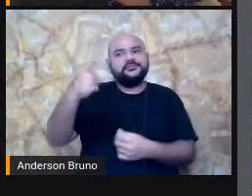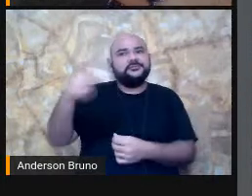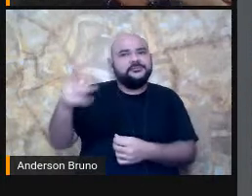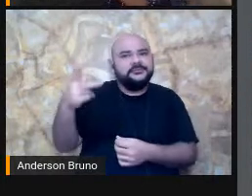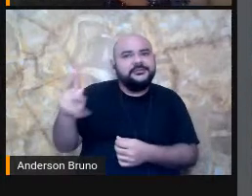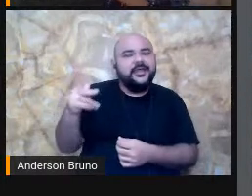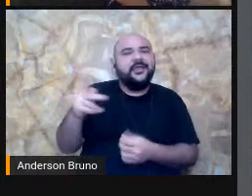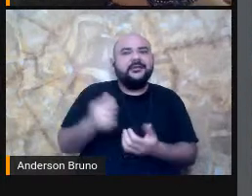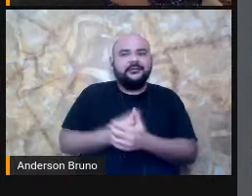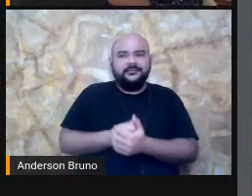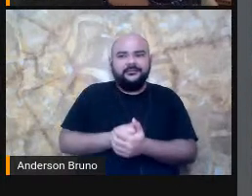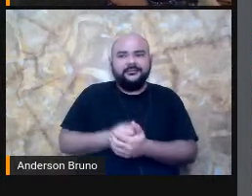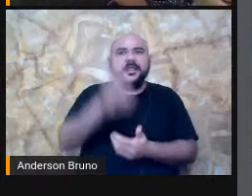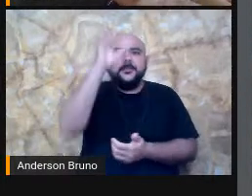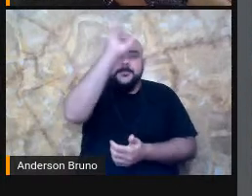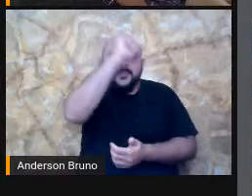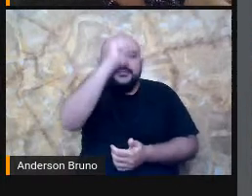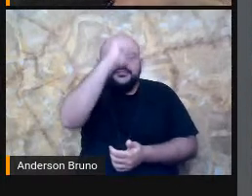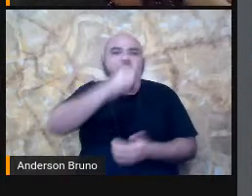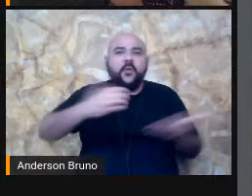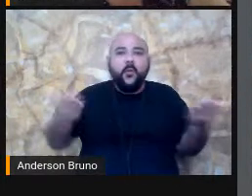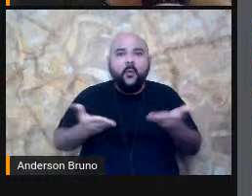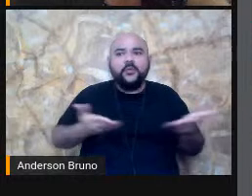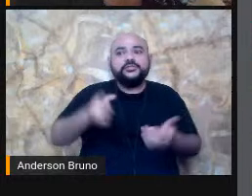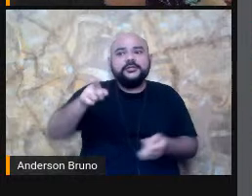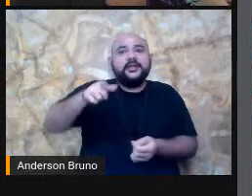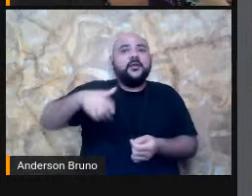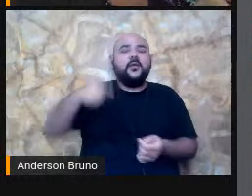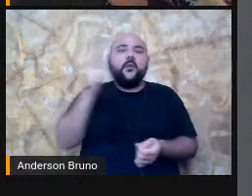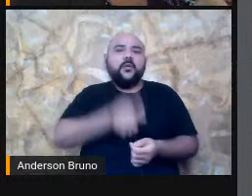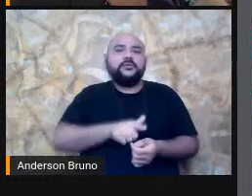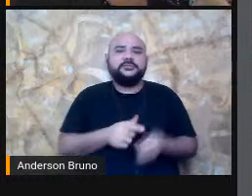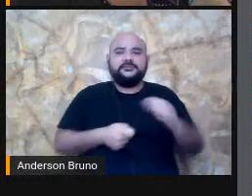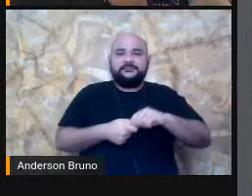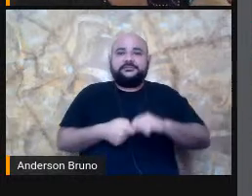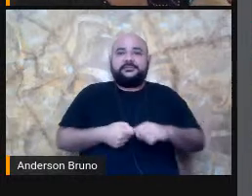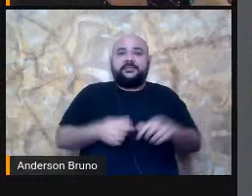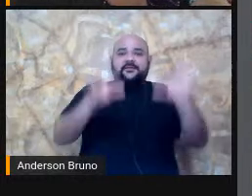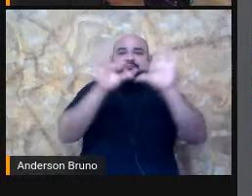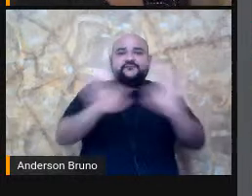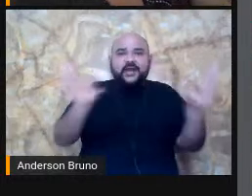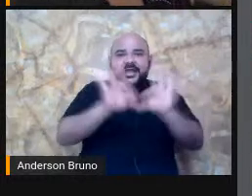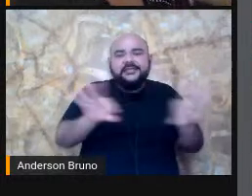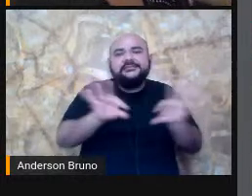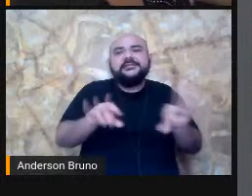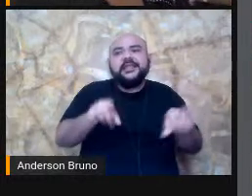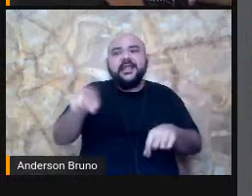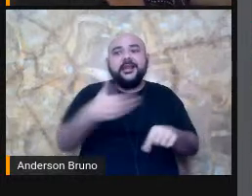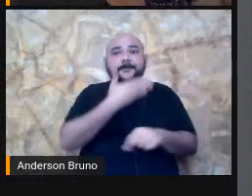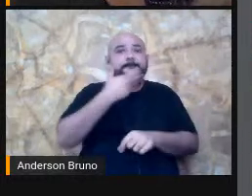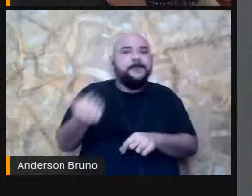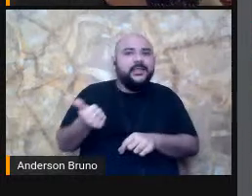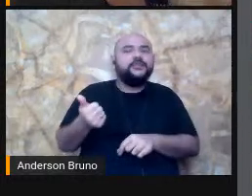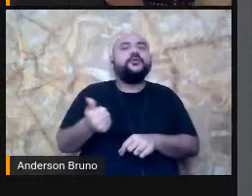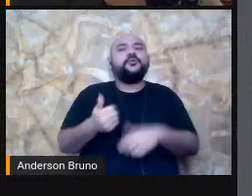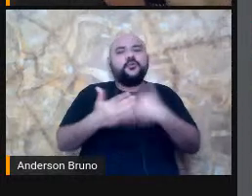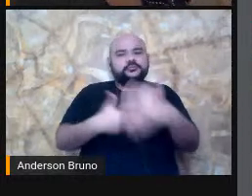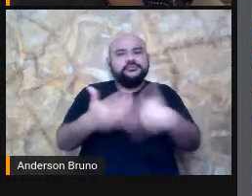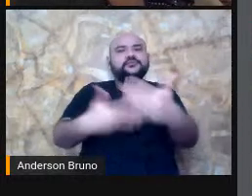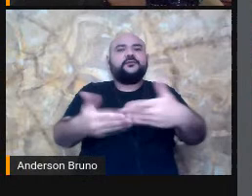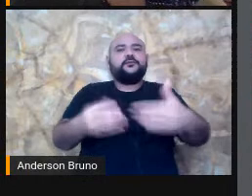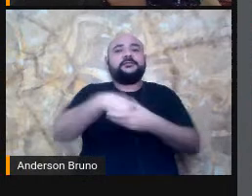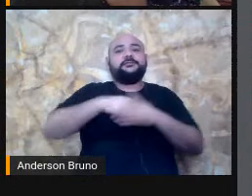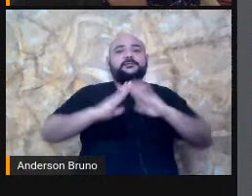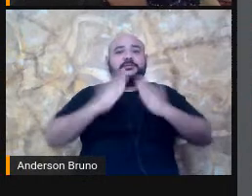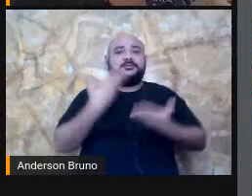Formar Frases Utilizar Os símbolos E como ela Melhorou Na escola Por quê? Porque as atividades Também